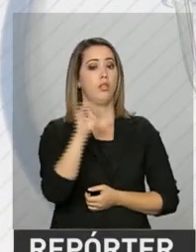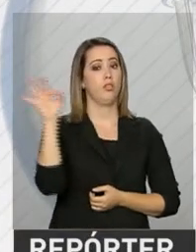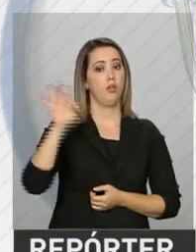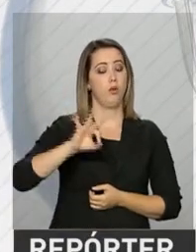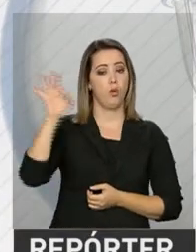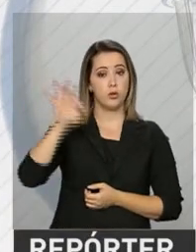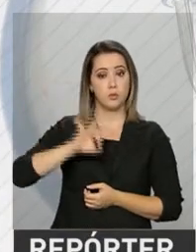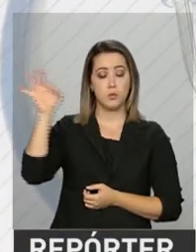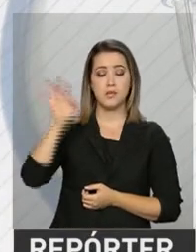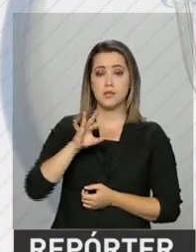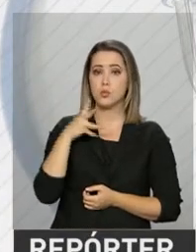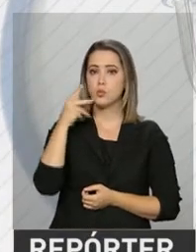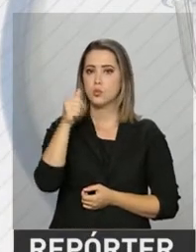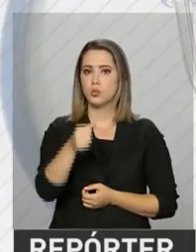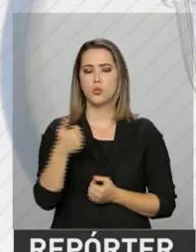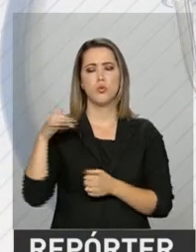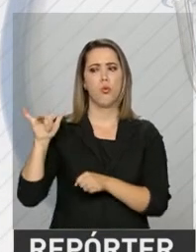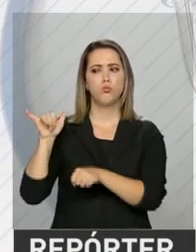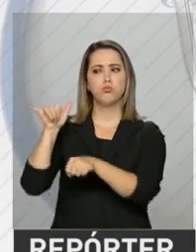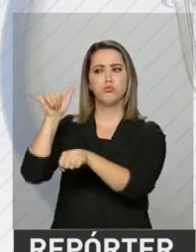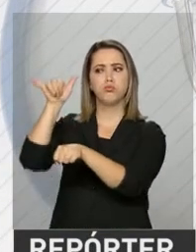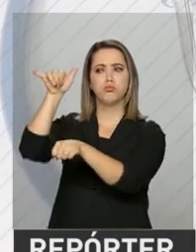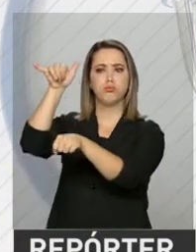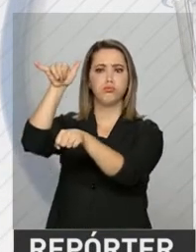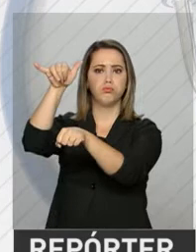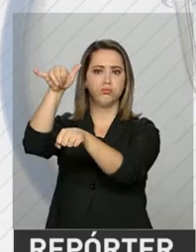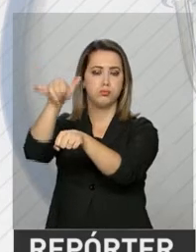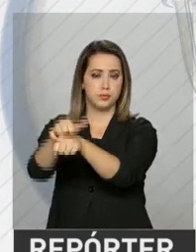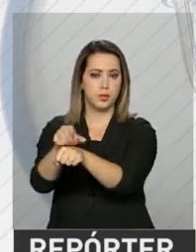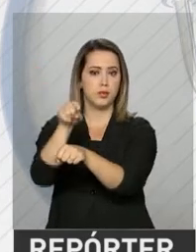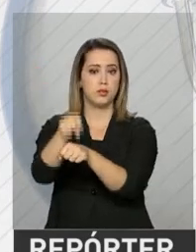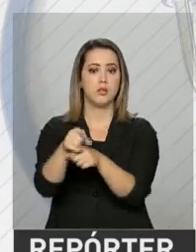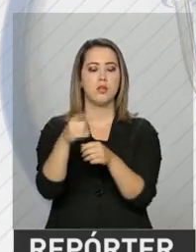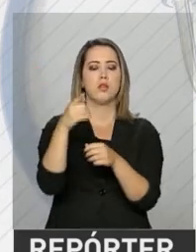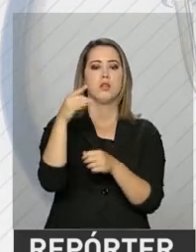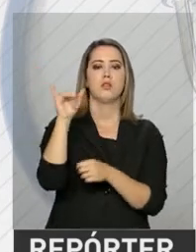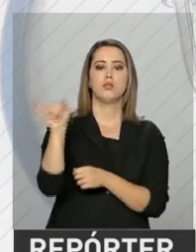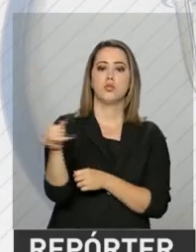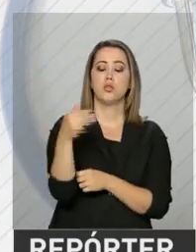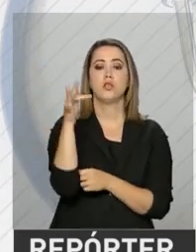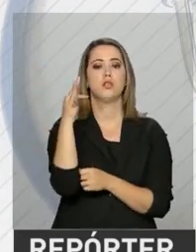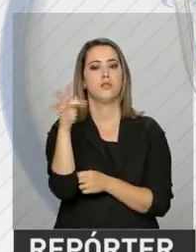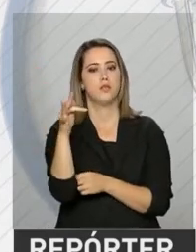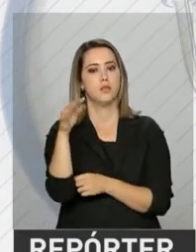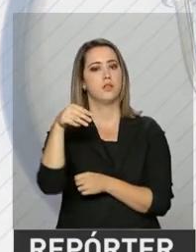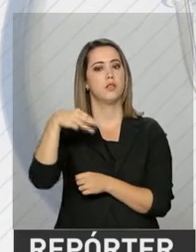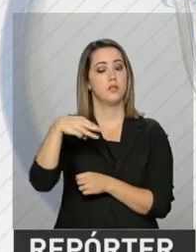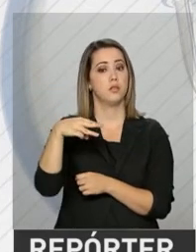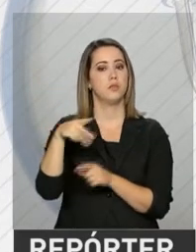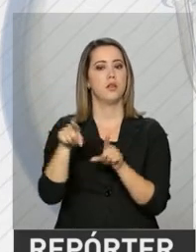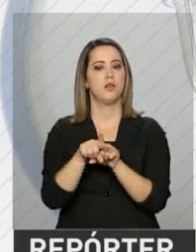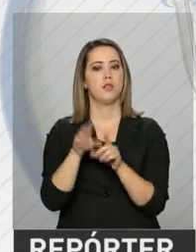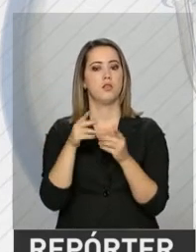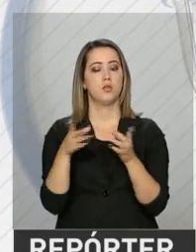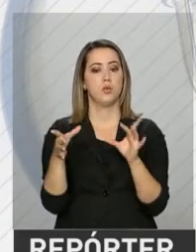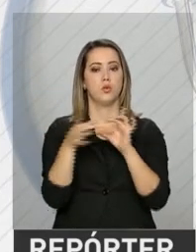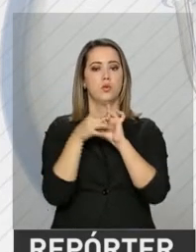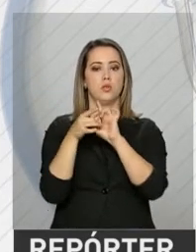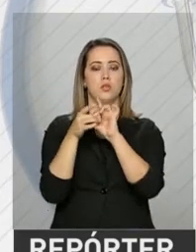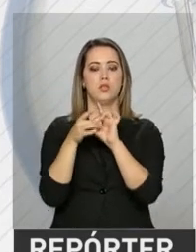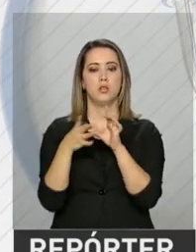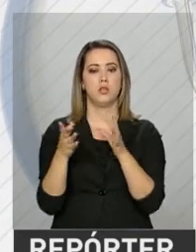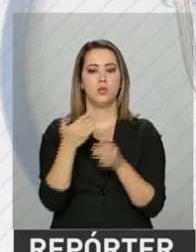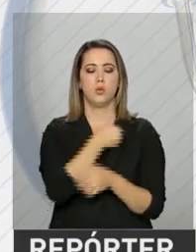os órgãos transportados por avião nos meses de janeiro, fevereiro e março de 2017 foi por conta da parceria entre o